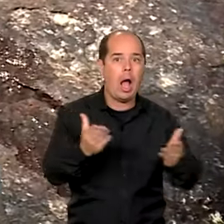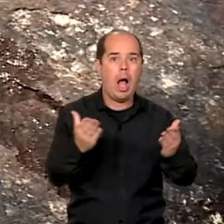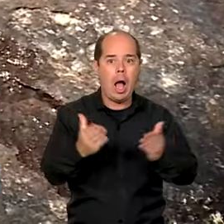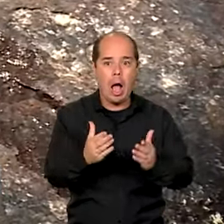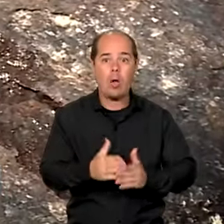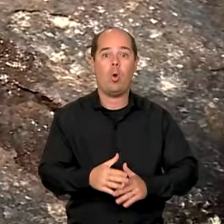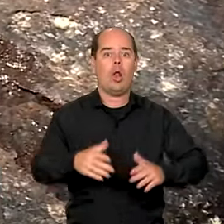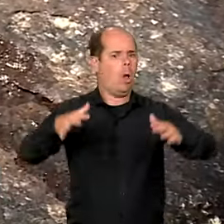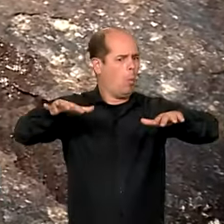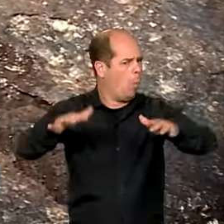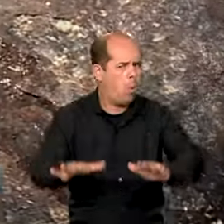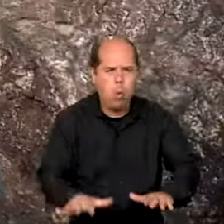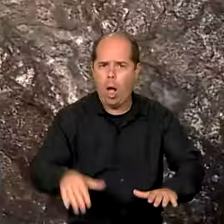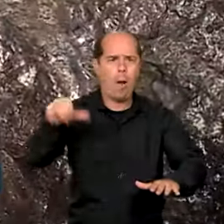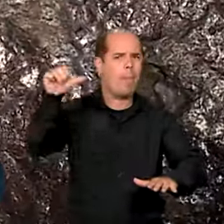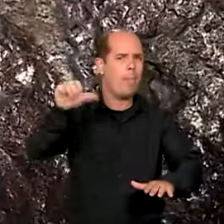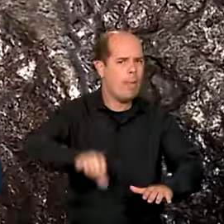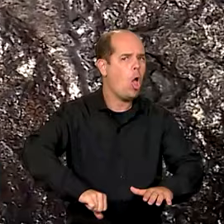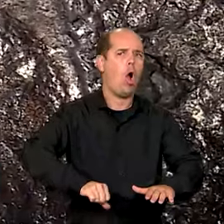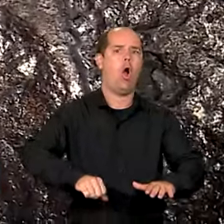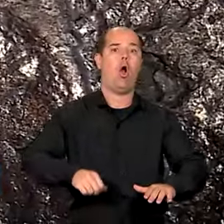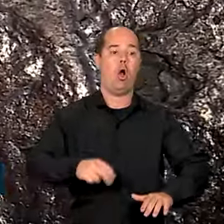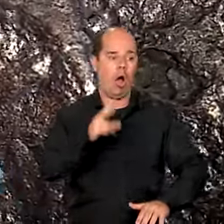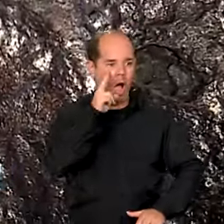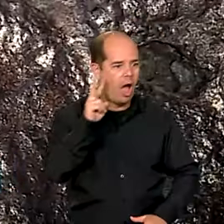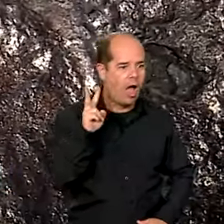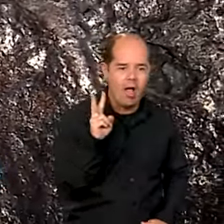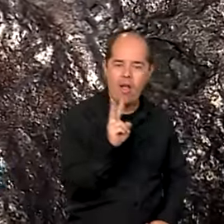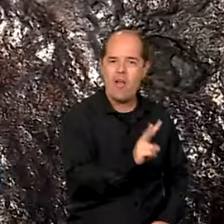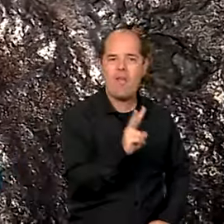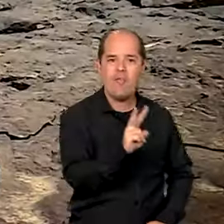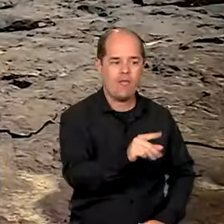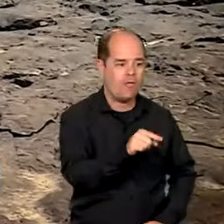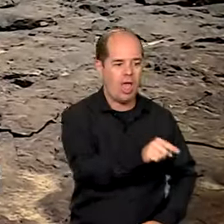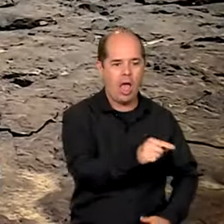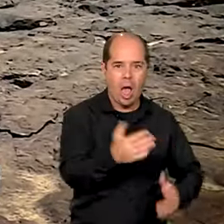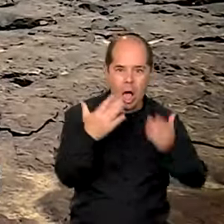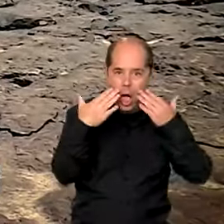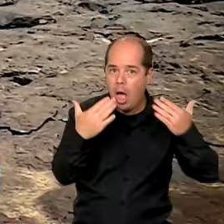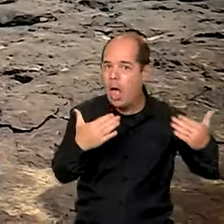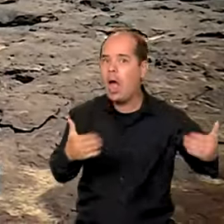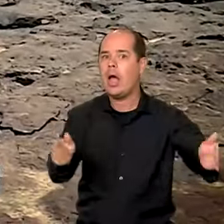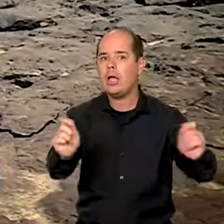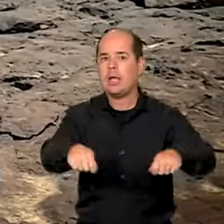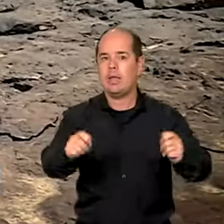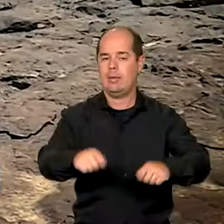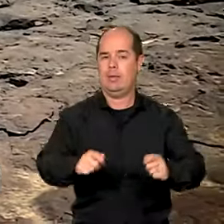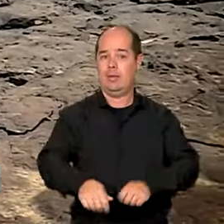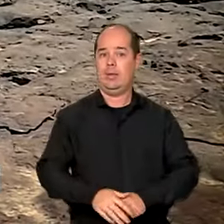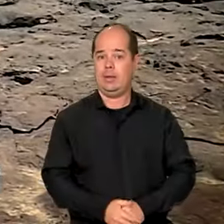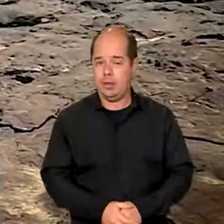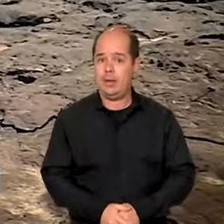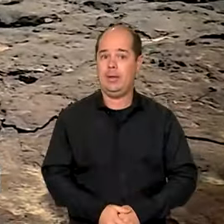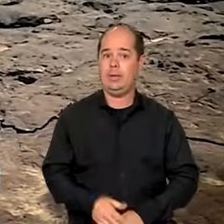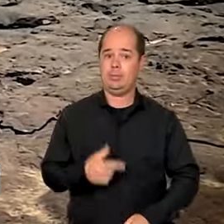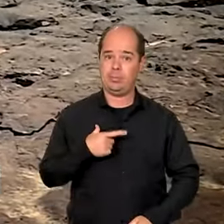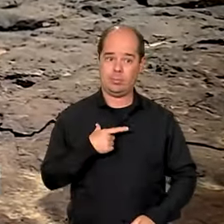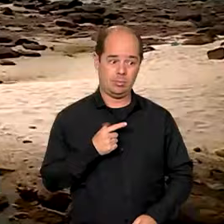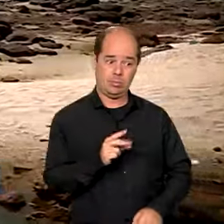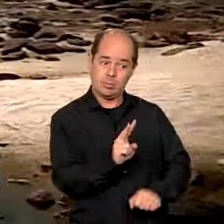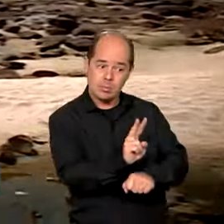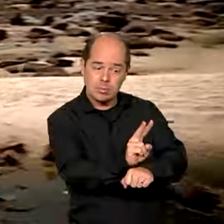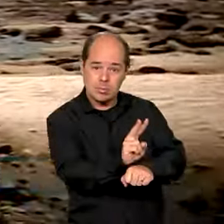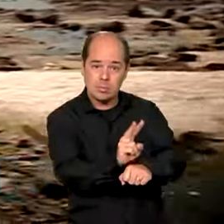milenares voltam a ficar expostas. Além da fiscalização, outras providências estão sendo tomadas,